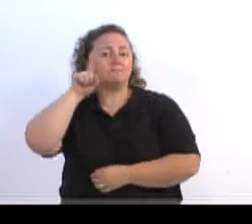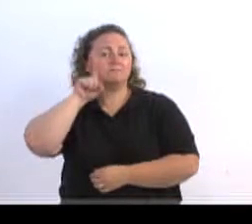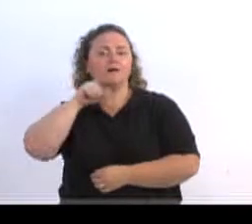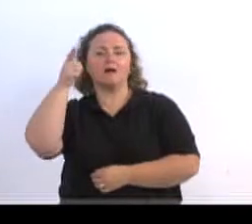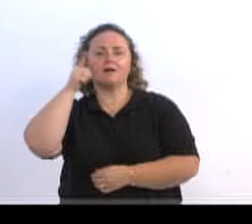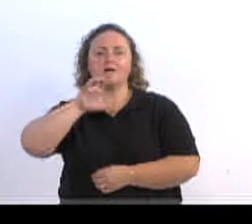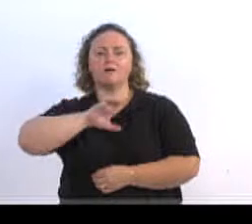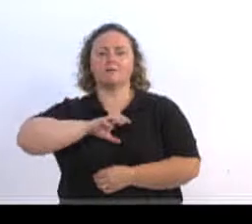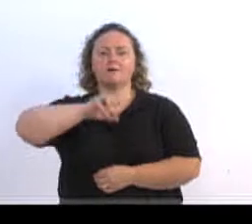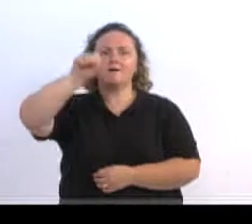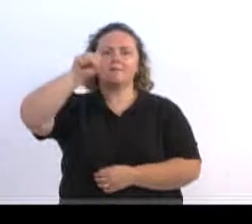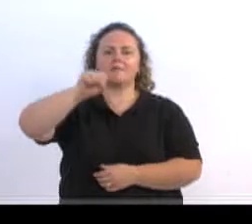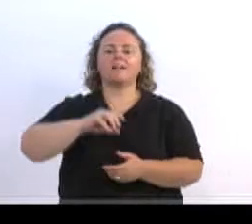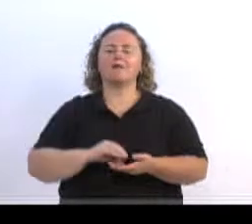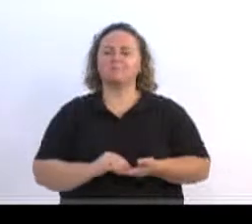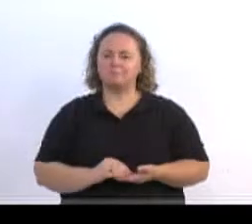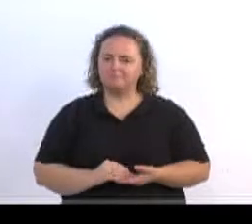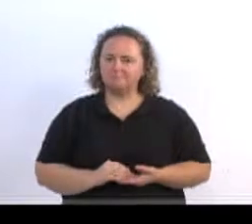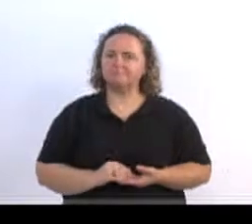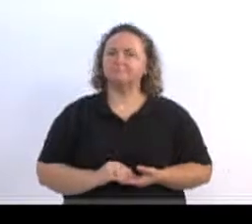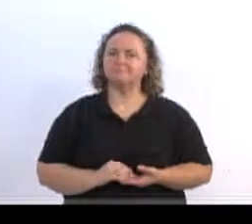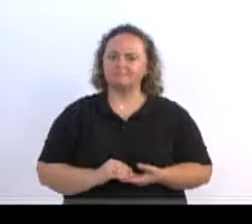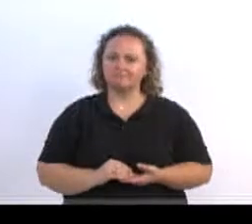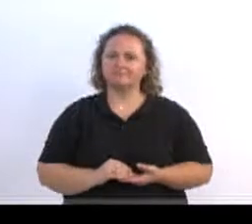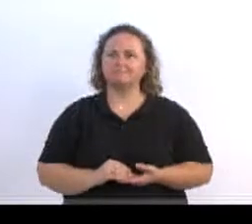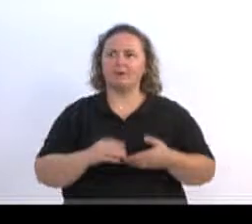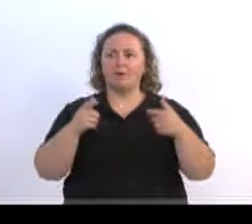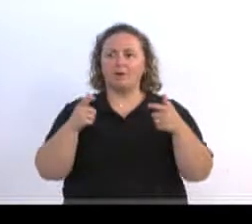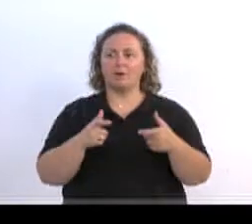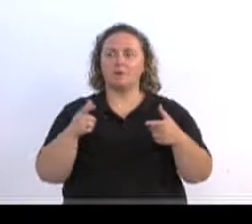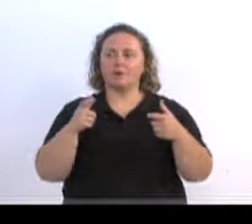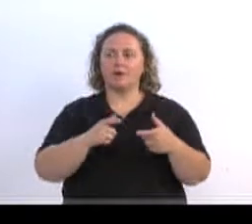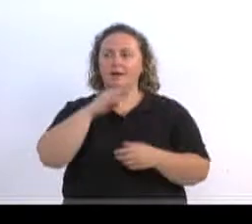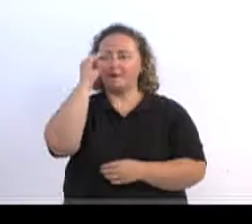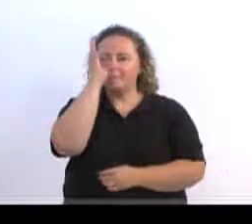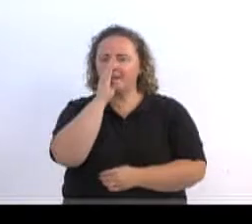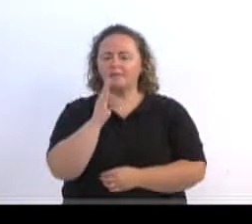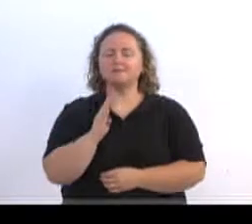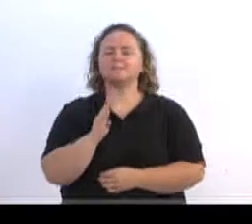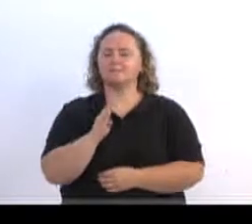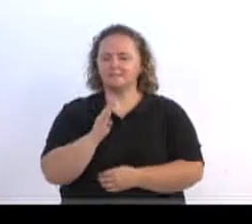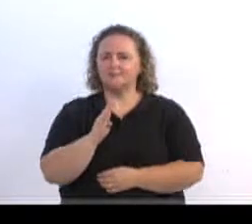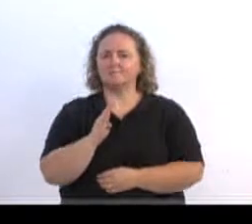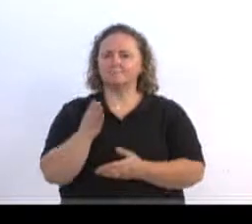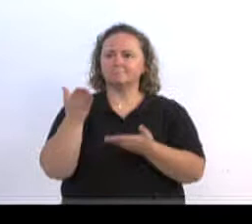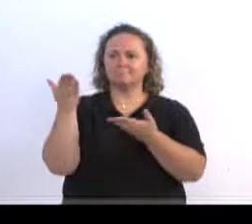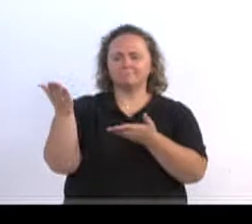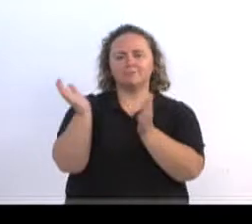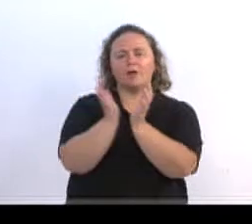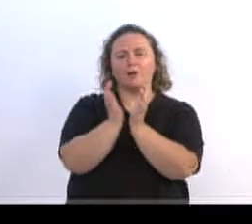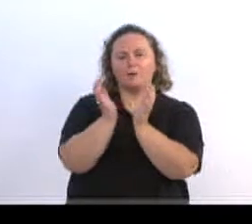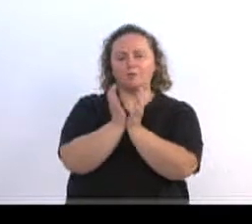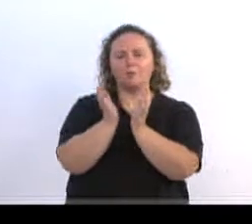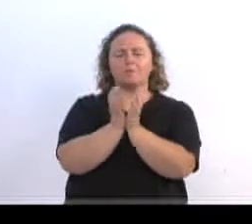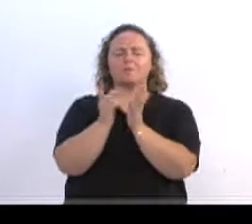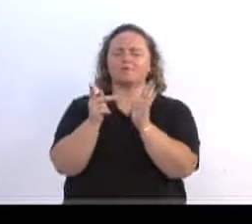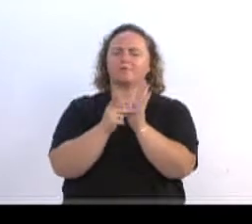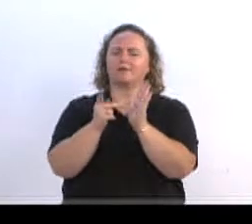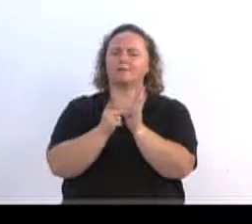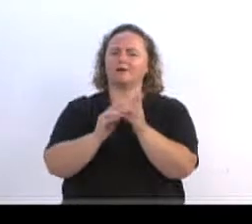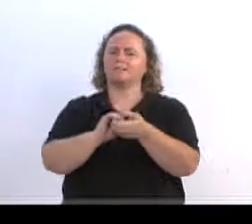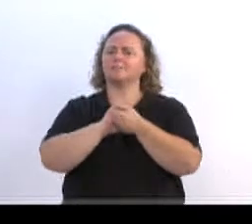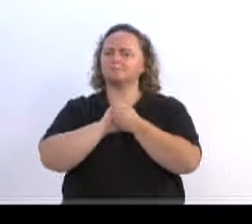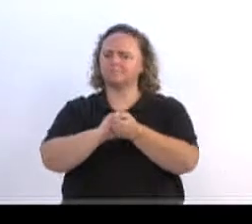primeiro lugar, o melhor prêmio classificado dessa competição. A esses meninos aí eu quero dar os parabéns,